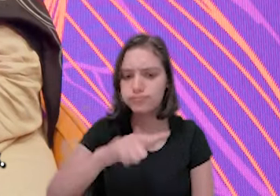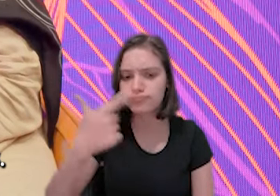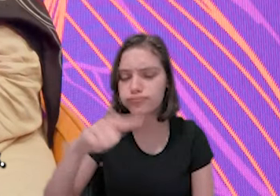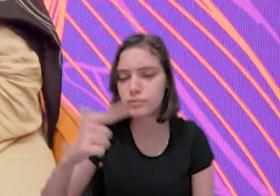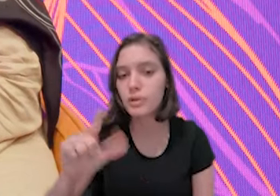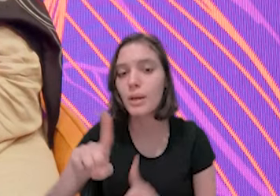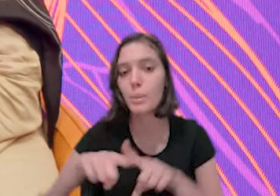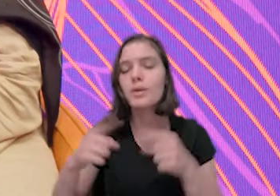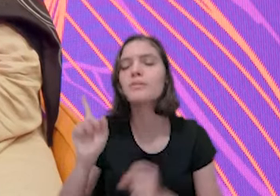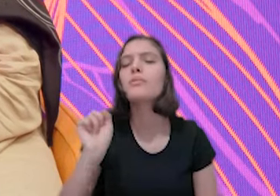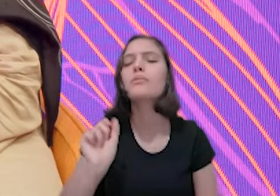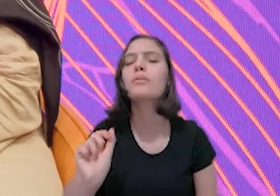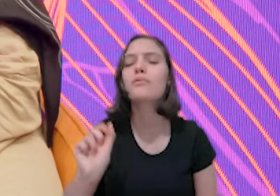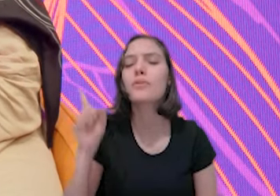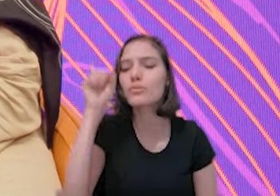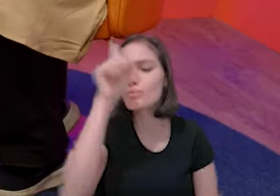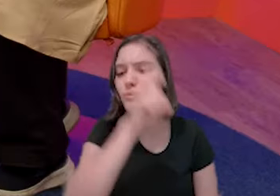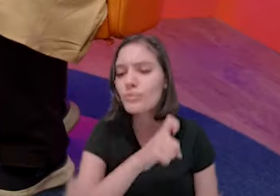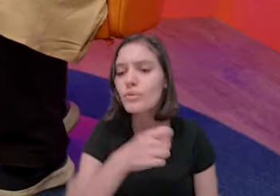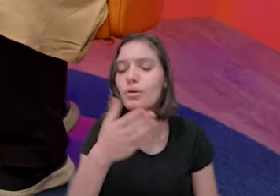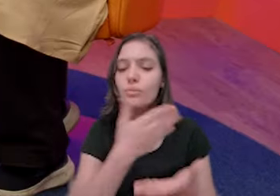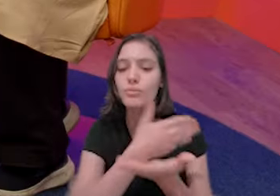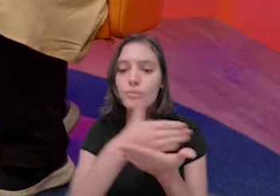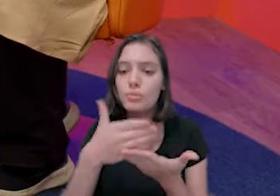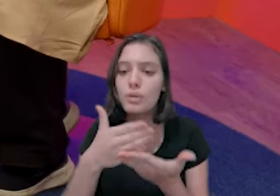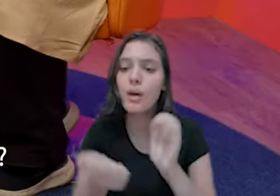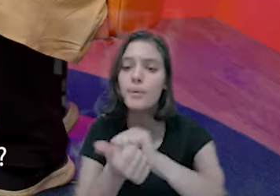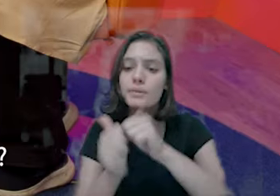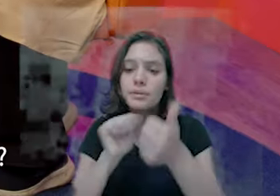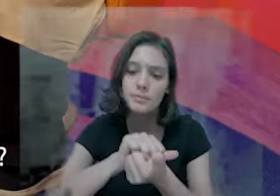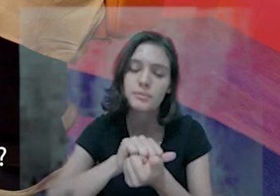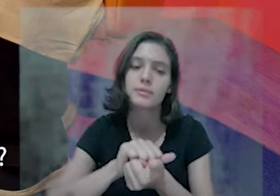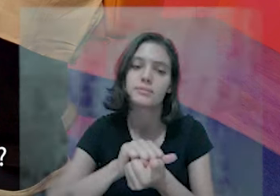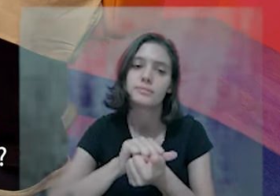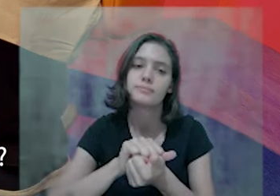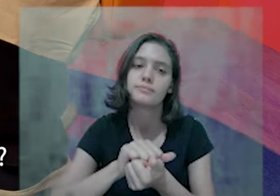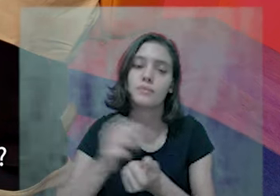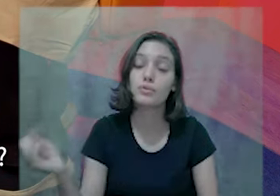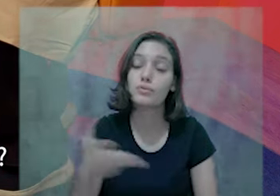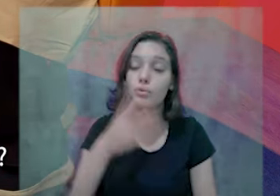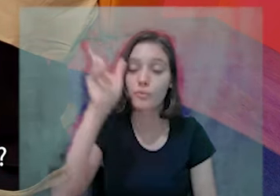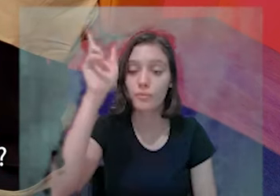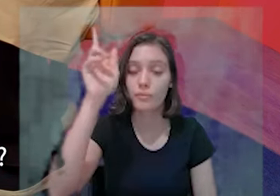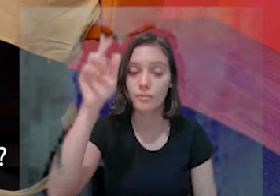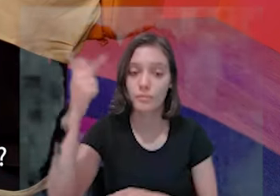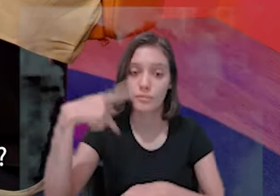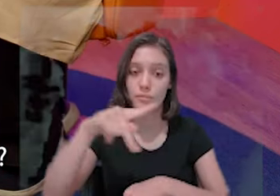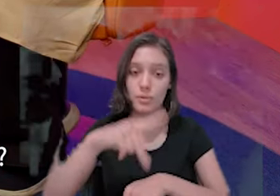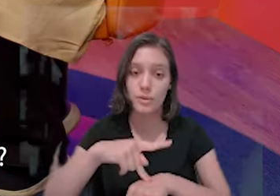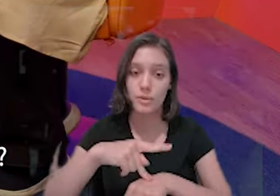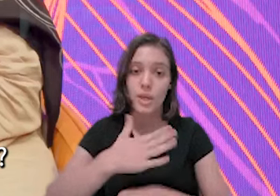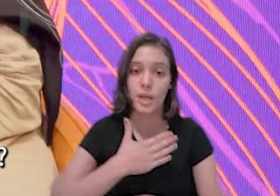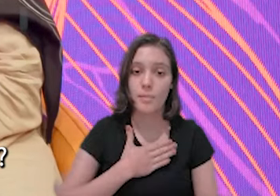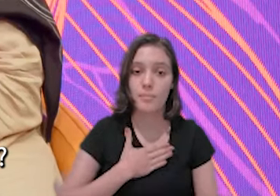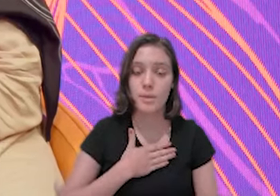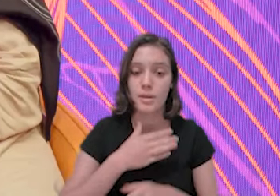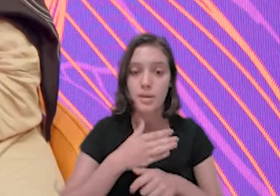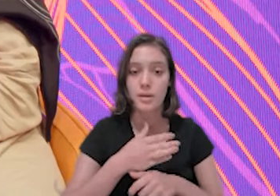muitas vezes. E qual foi a maior dificuldade que você teve no início para se adaptar nesse novo país?